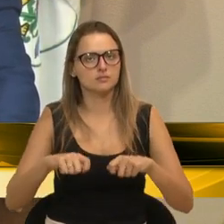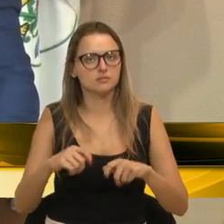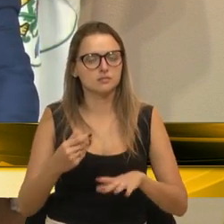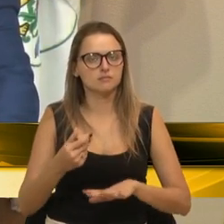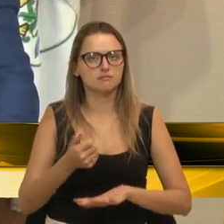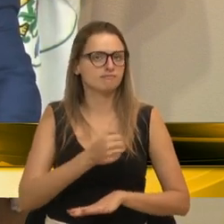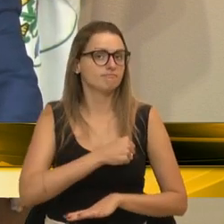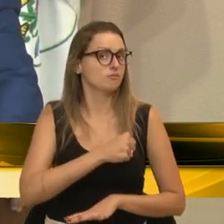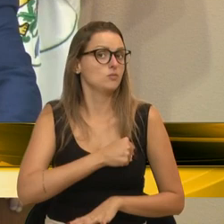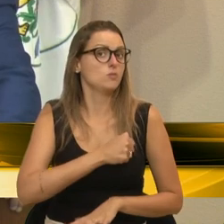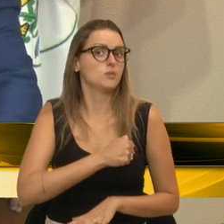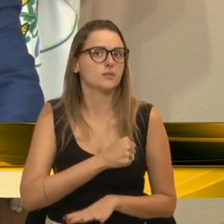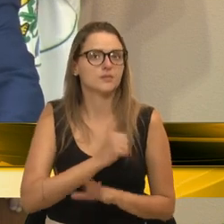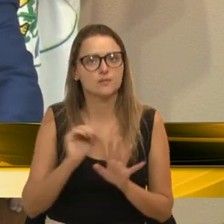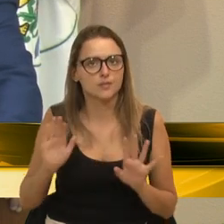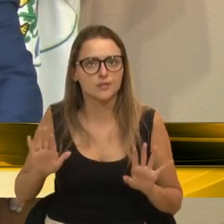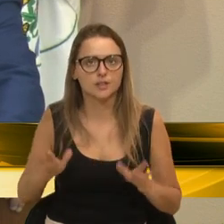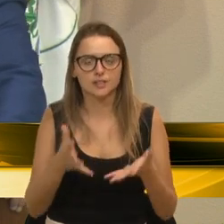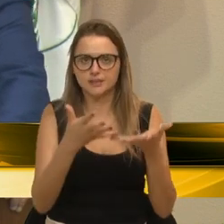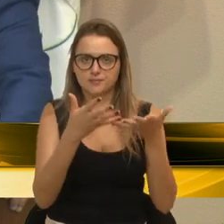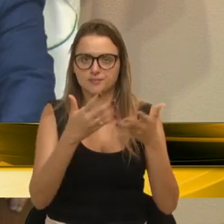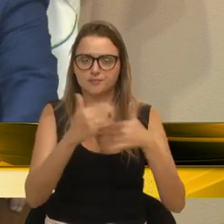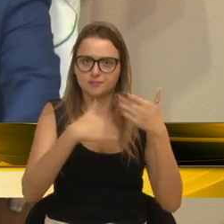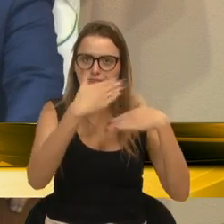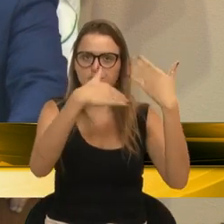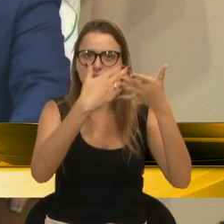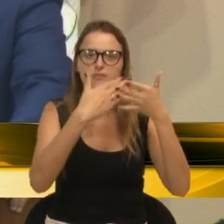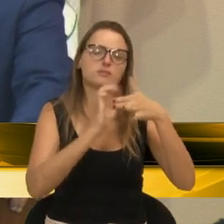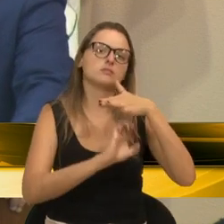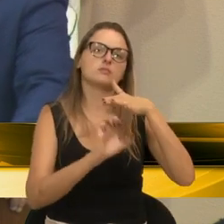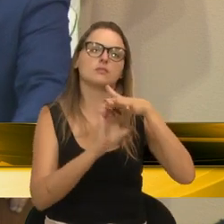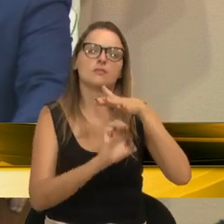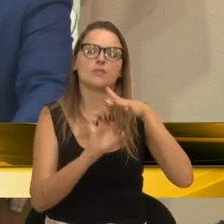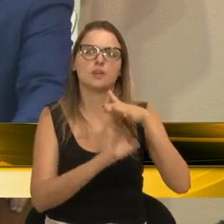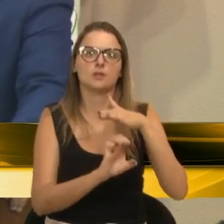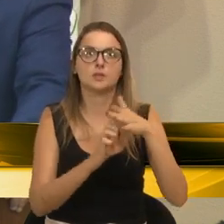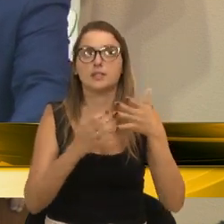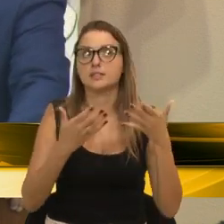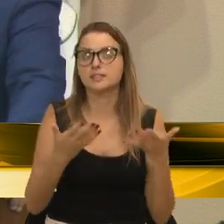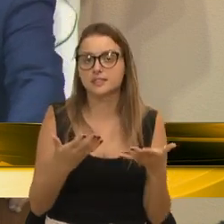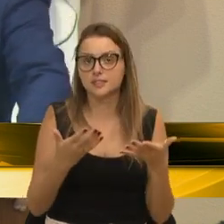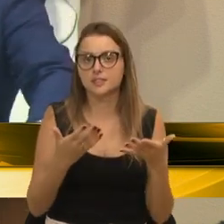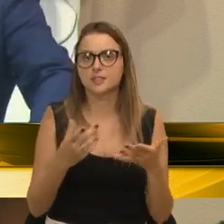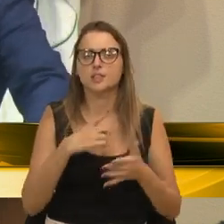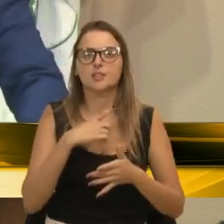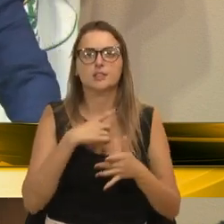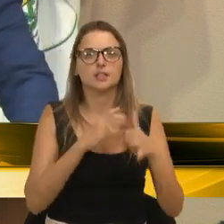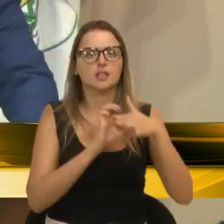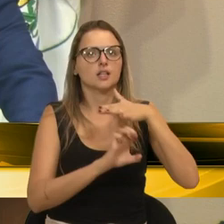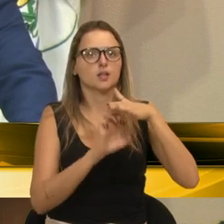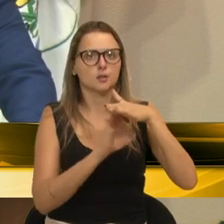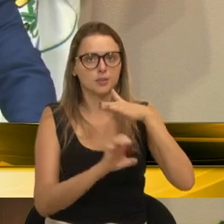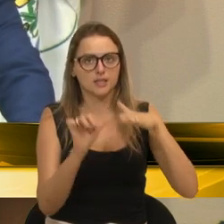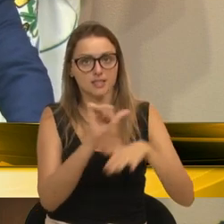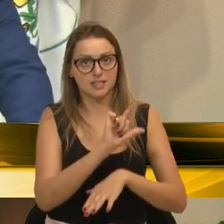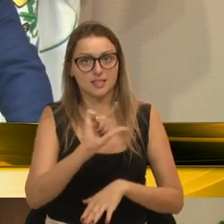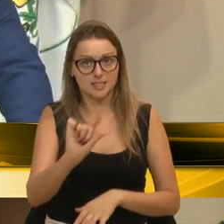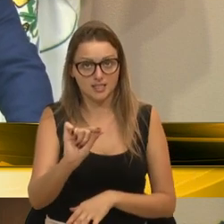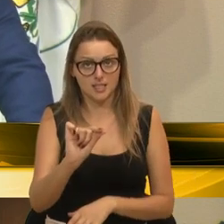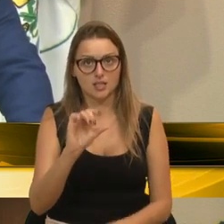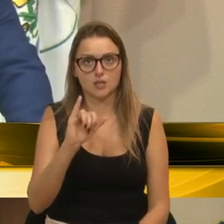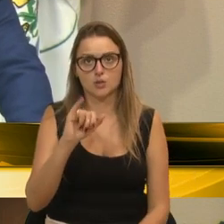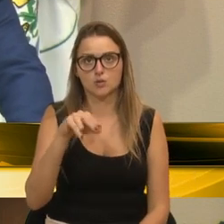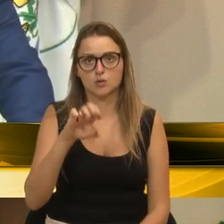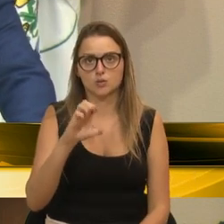fomentar a atividade industrial das mais variadas formas, e nós temos empresas que saíram da incubadora e que são